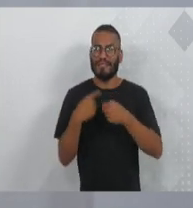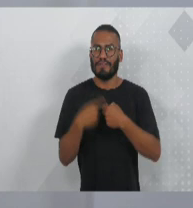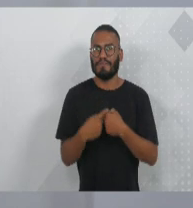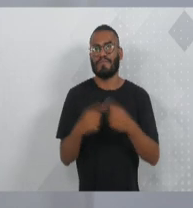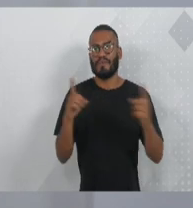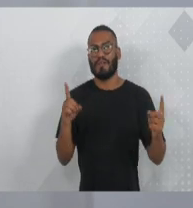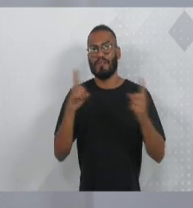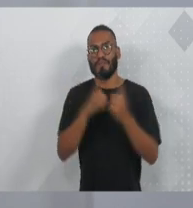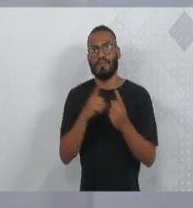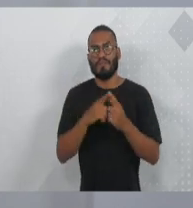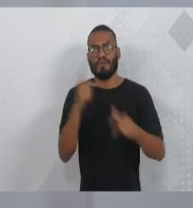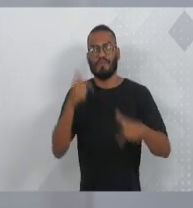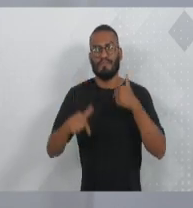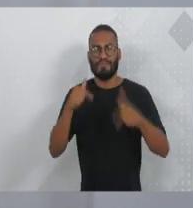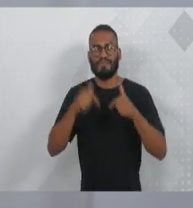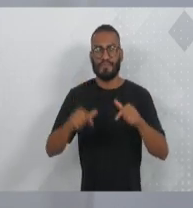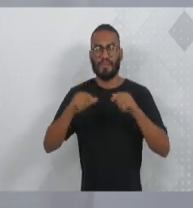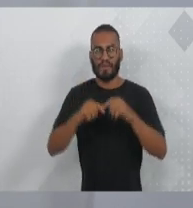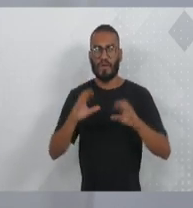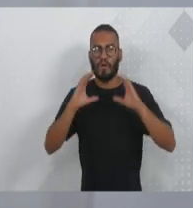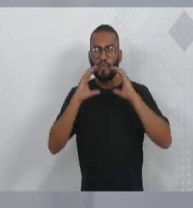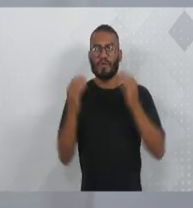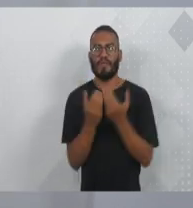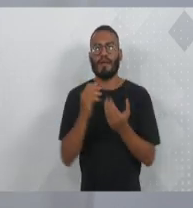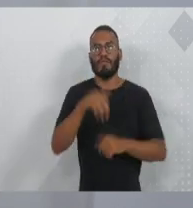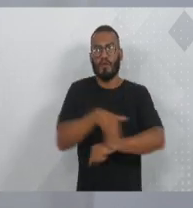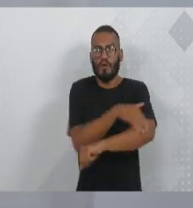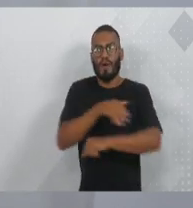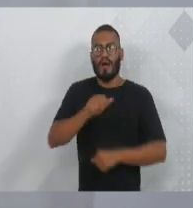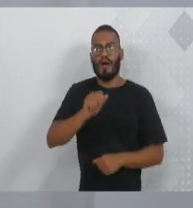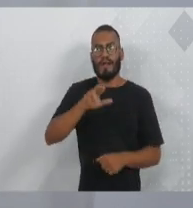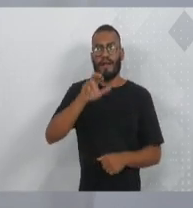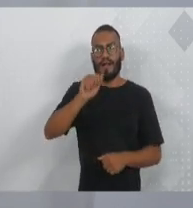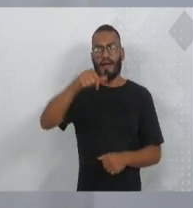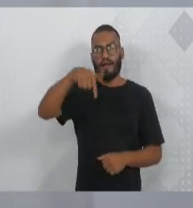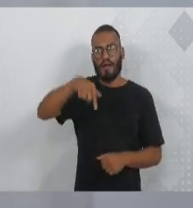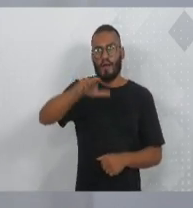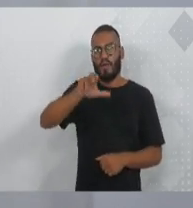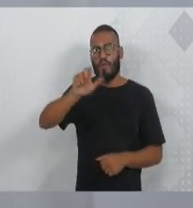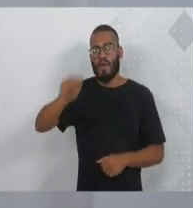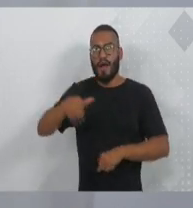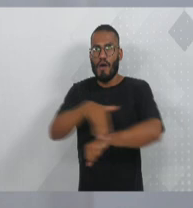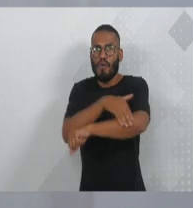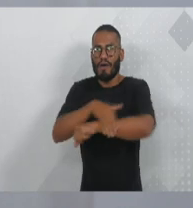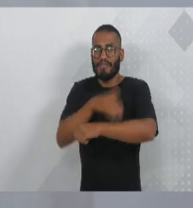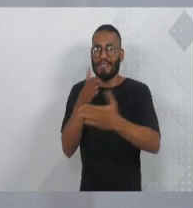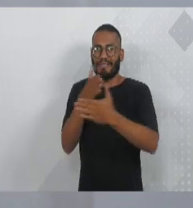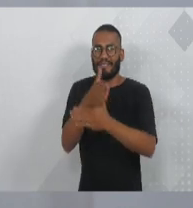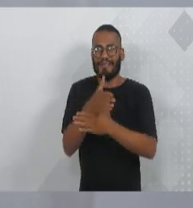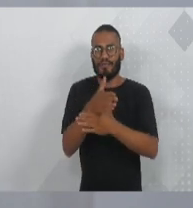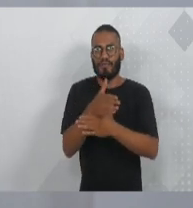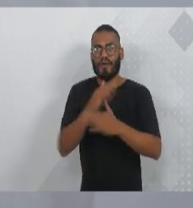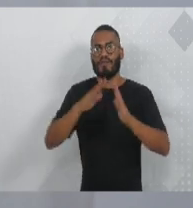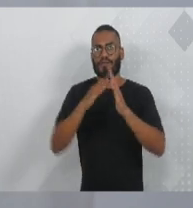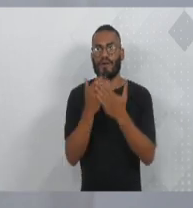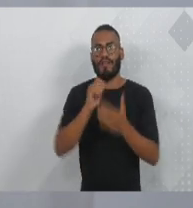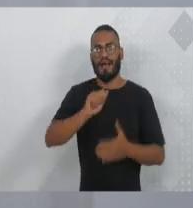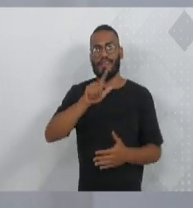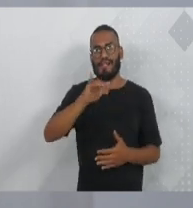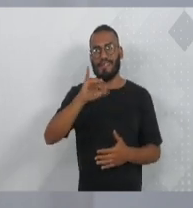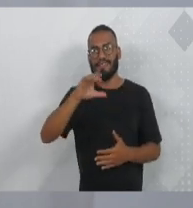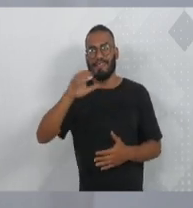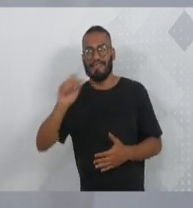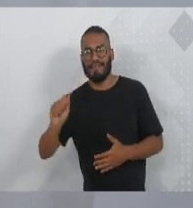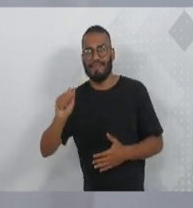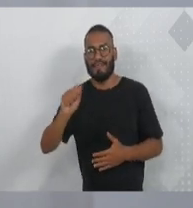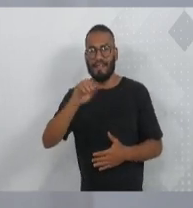Secretaria de Serviços Urbanos na comunidade da Rua Aranguá, que era só registrar, havia solicitado, é a rua de acesso à escola, a Listile, a escola da comunidade,